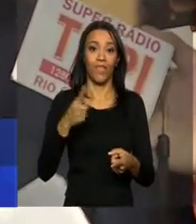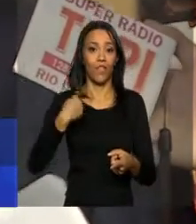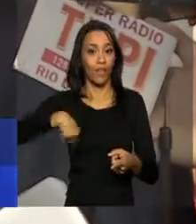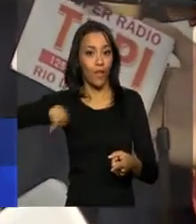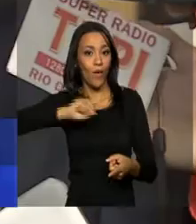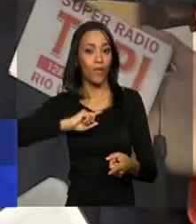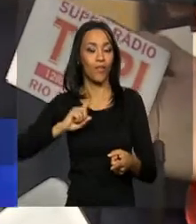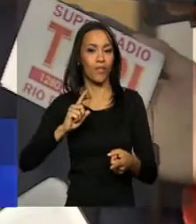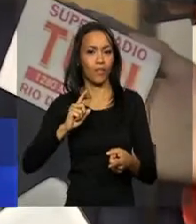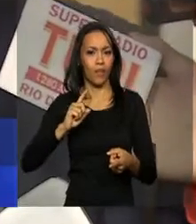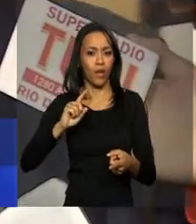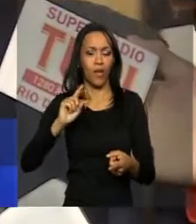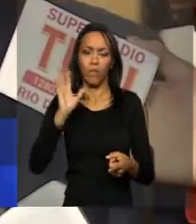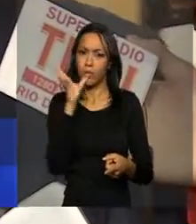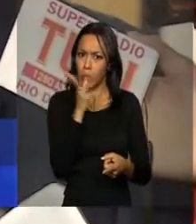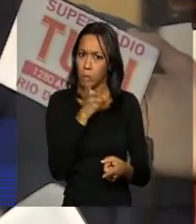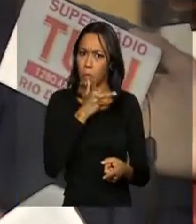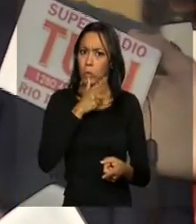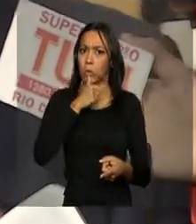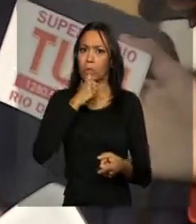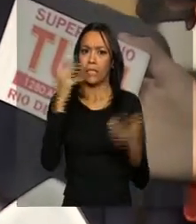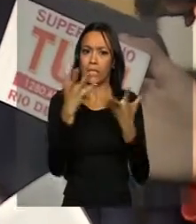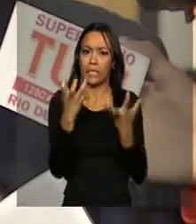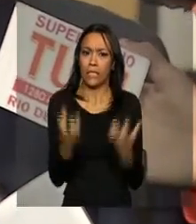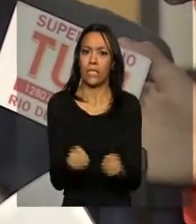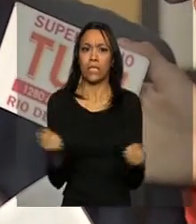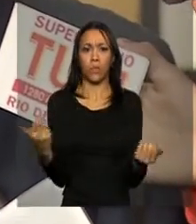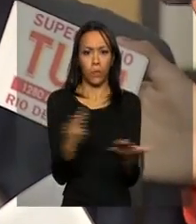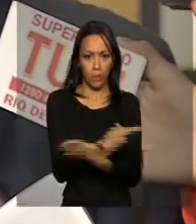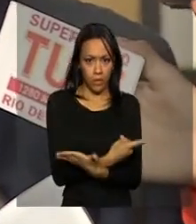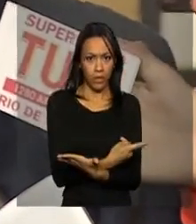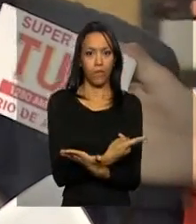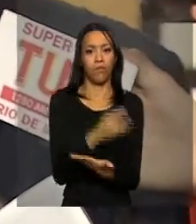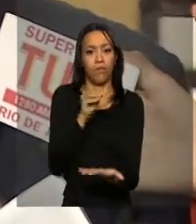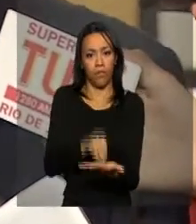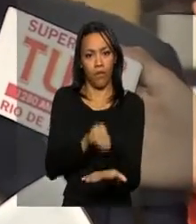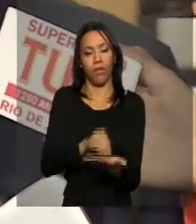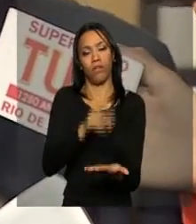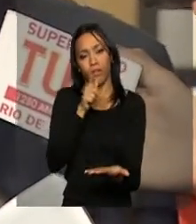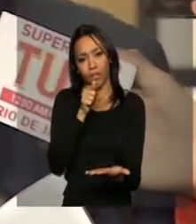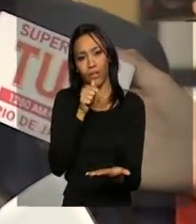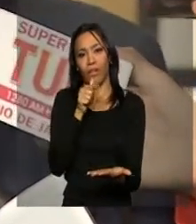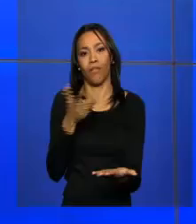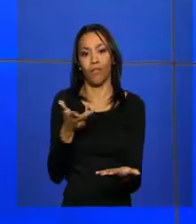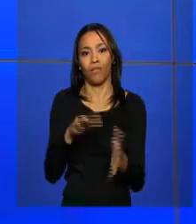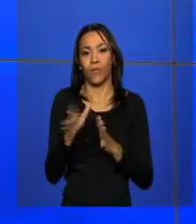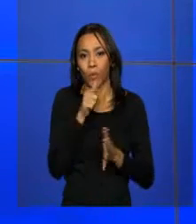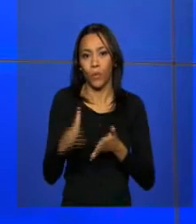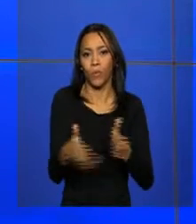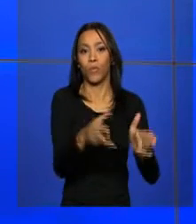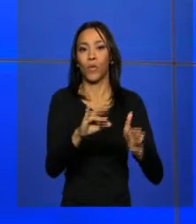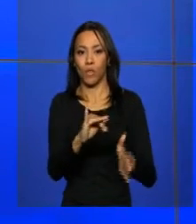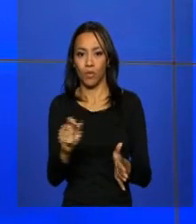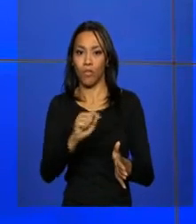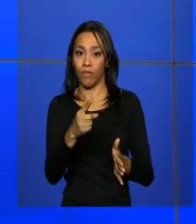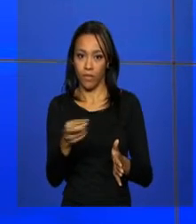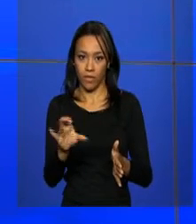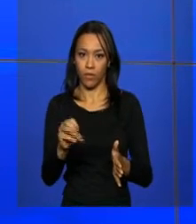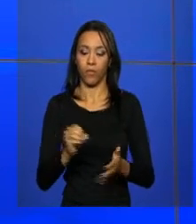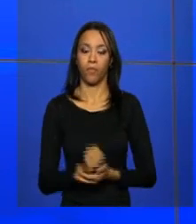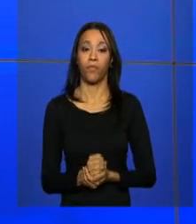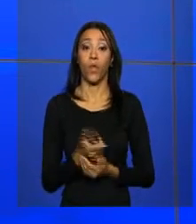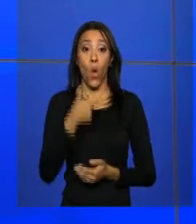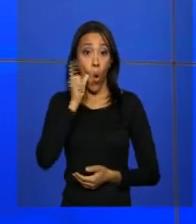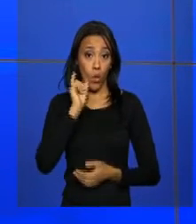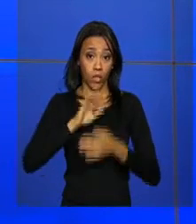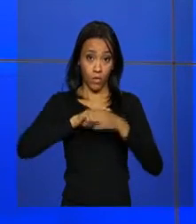ciclo muito longo de seca e de grande estiagem na região do São Francisco. E ontem à noite, em